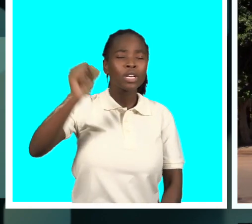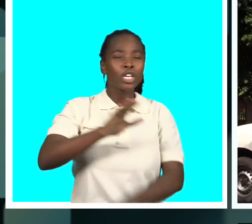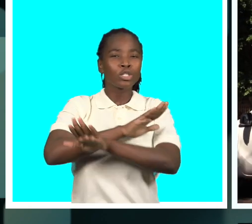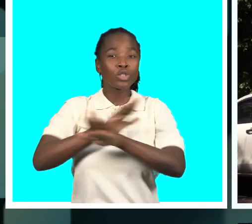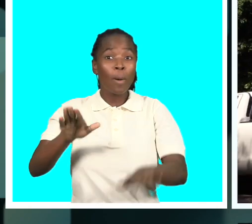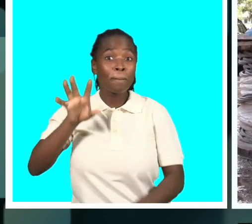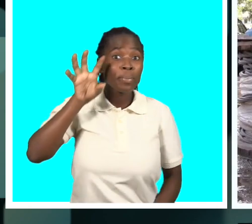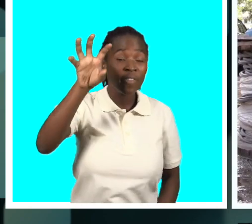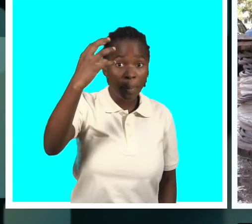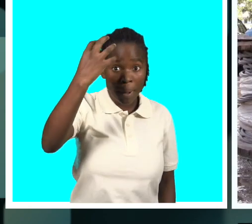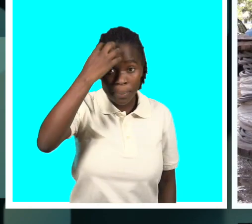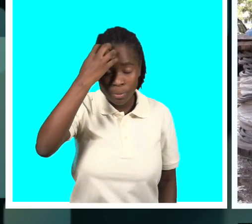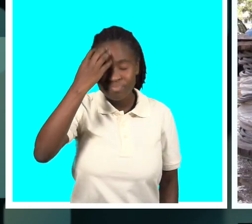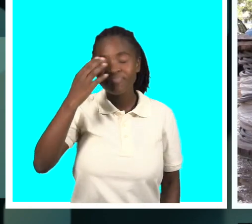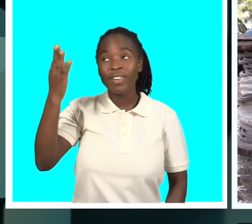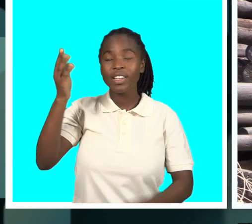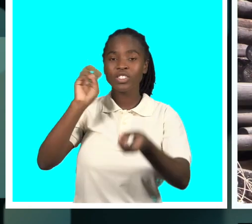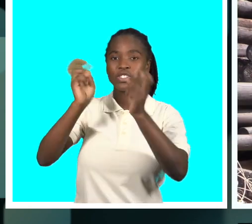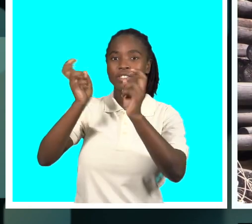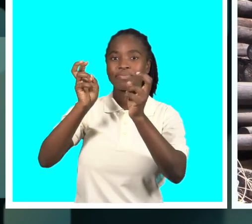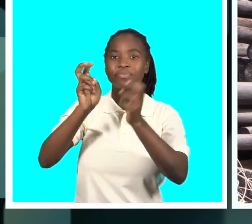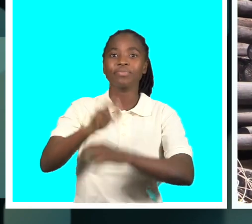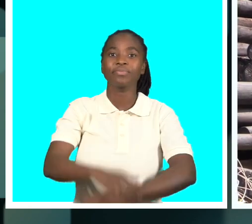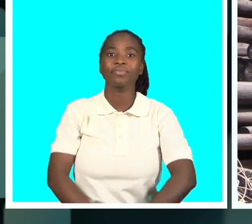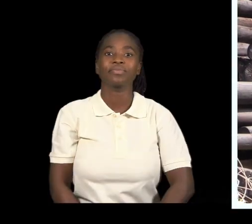perto de 300 milhões de consumidores. Tchau, tchau. Tchau.